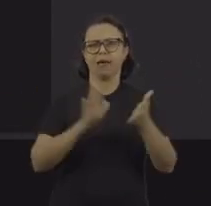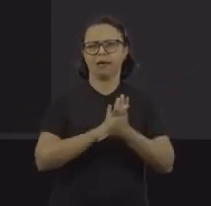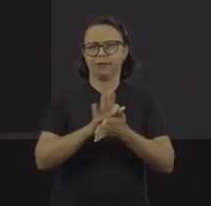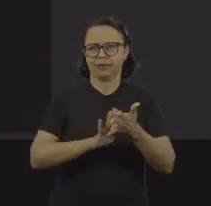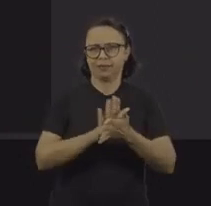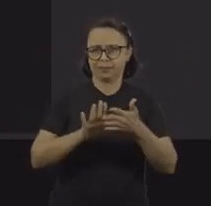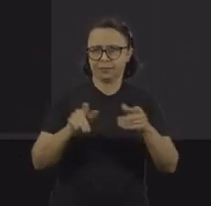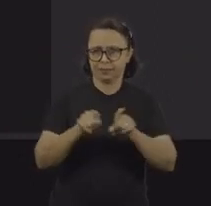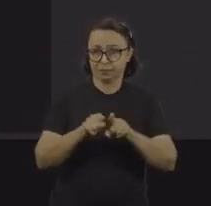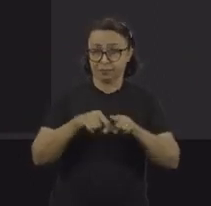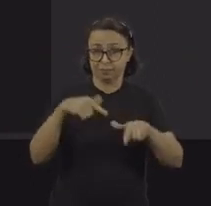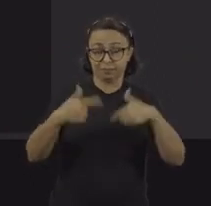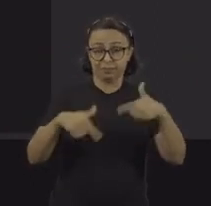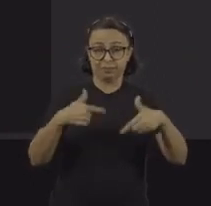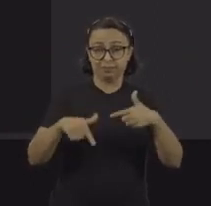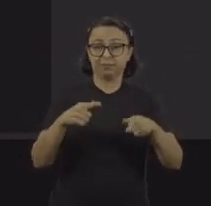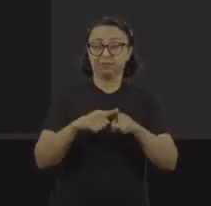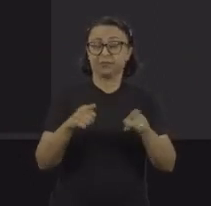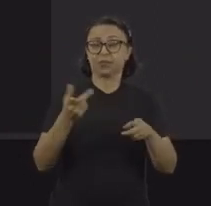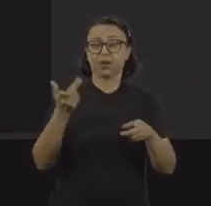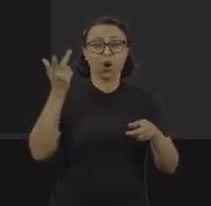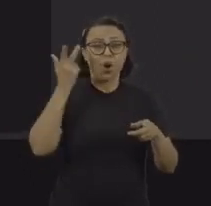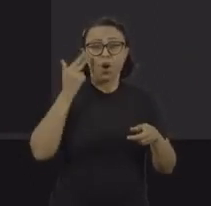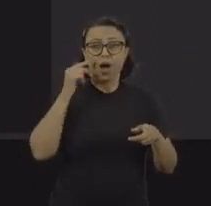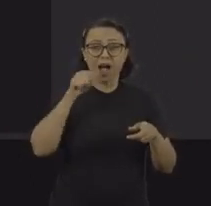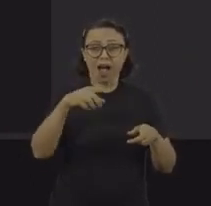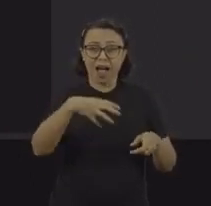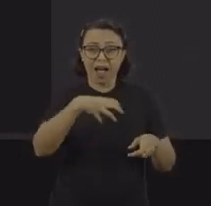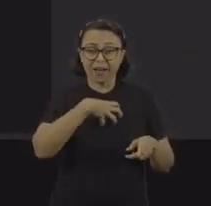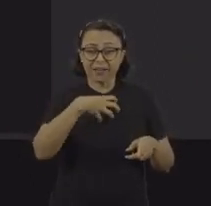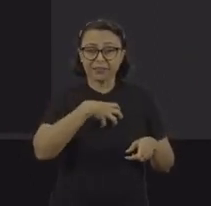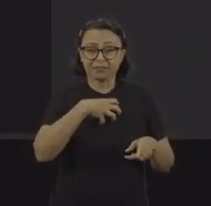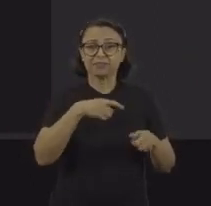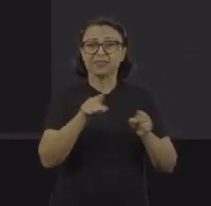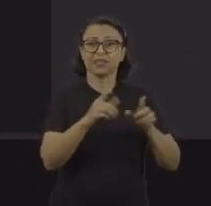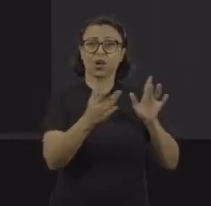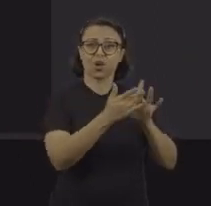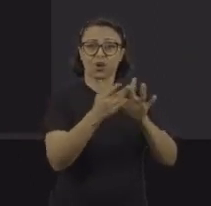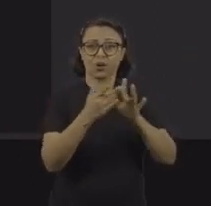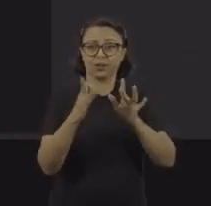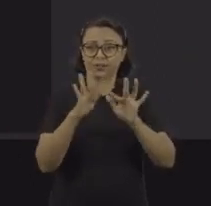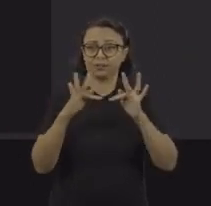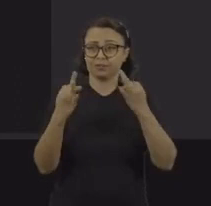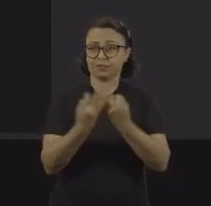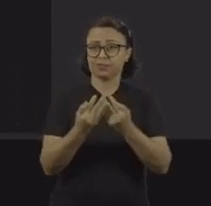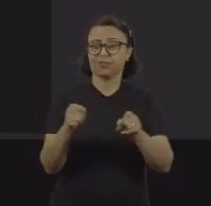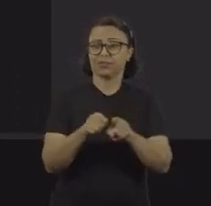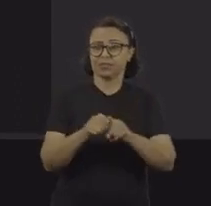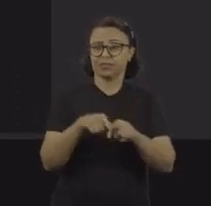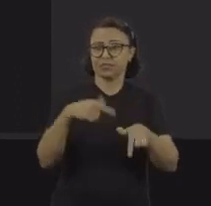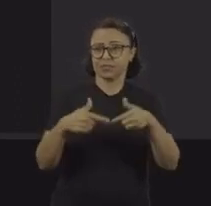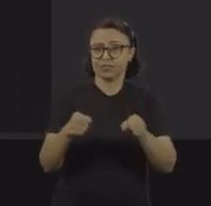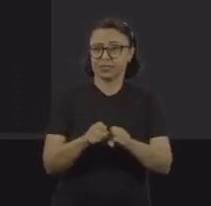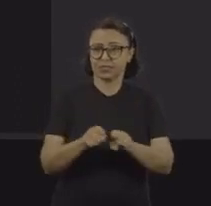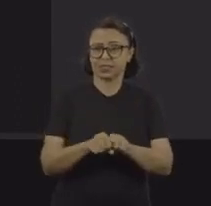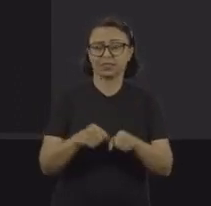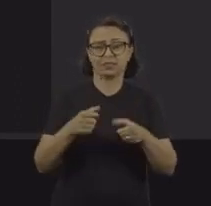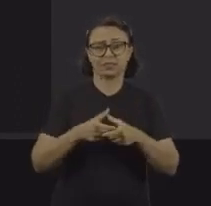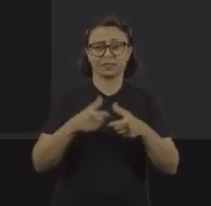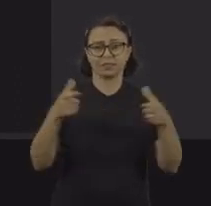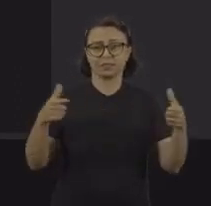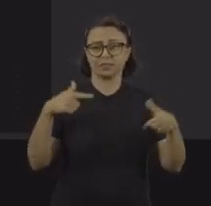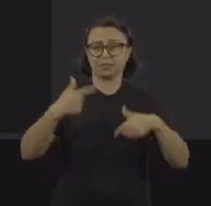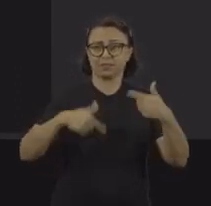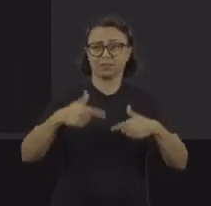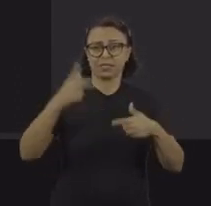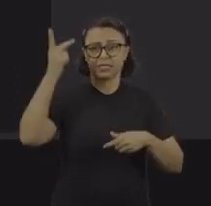trabalhistas eram muito confusos porque havia relações familiares instituídas também, e a maior parte desses